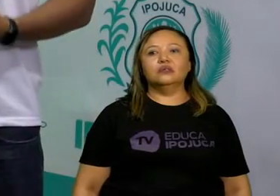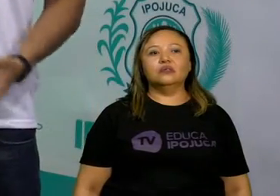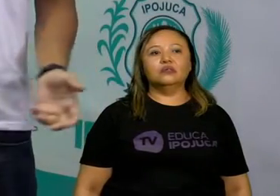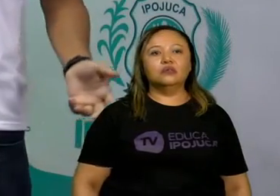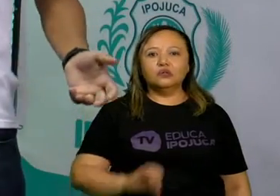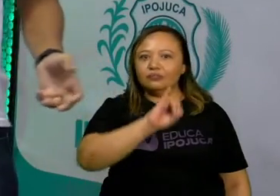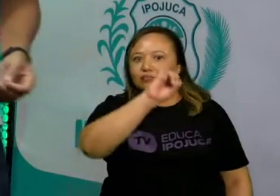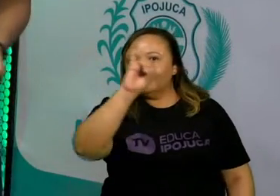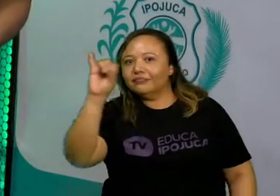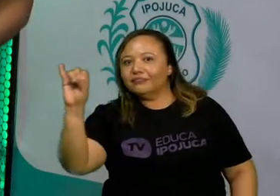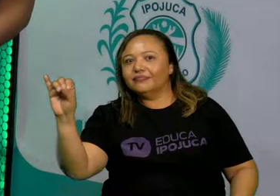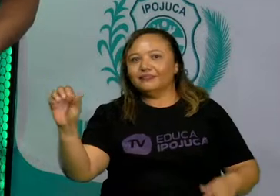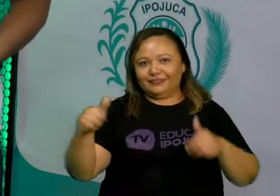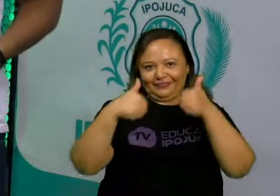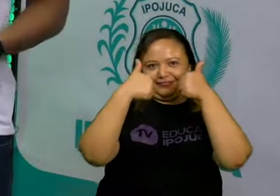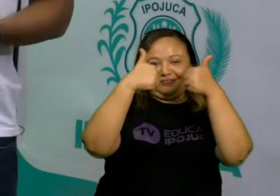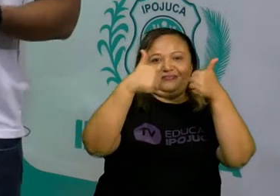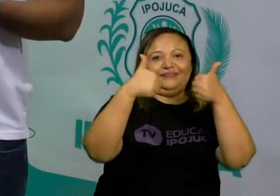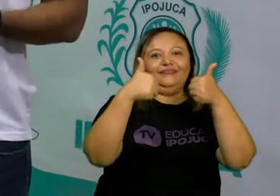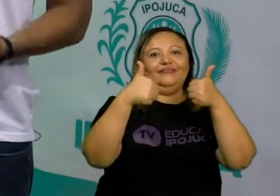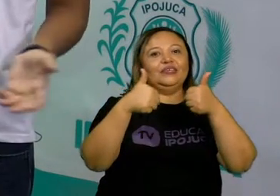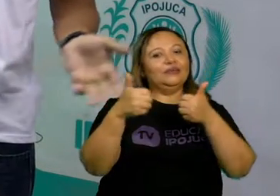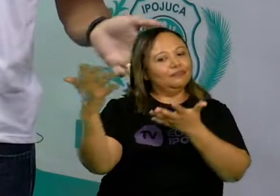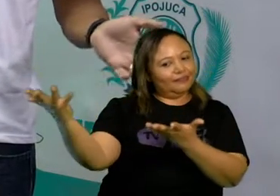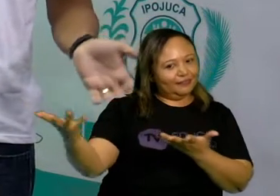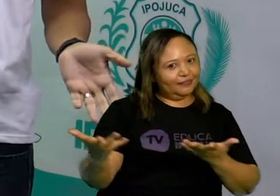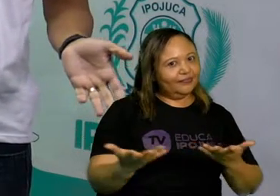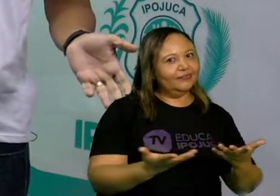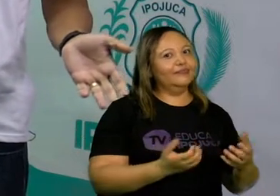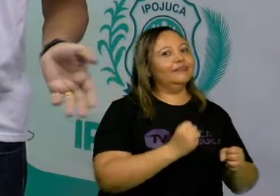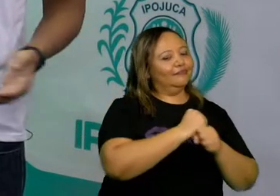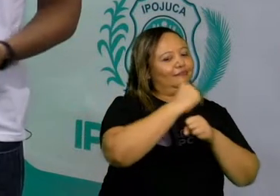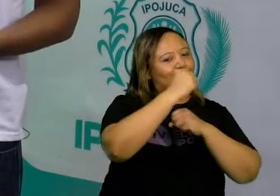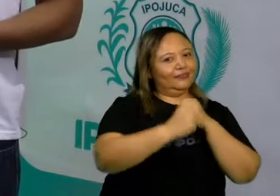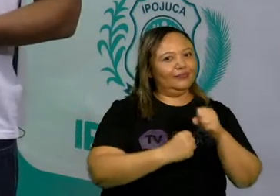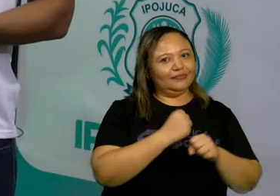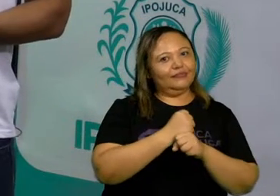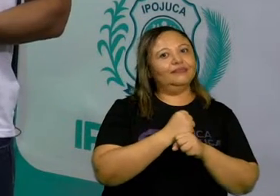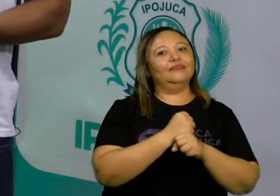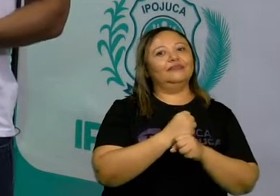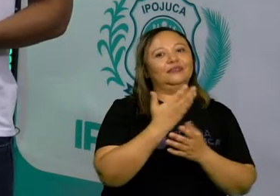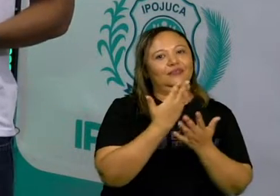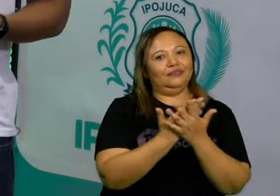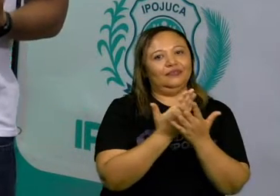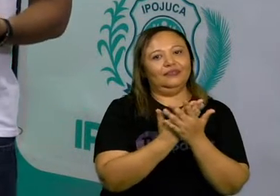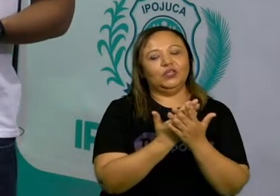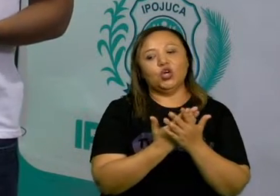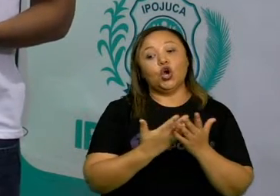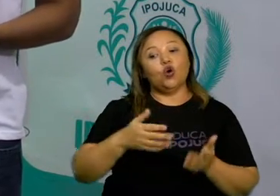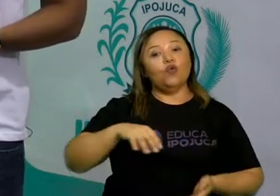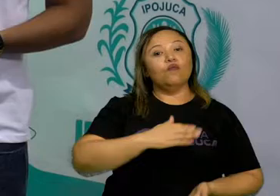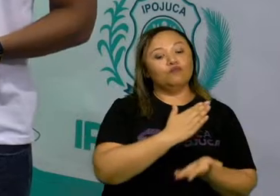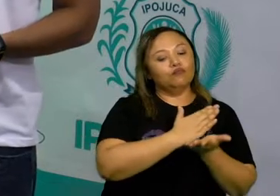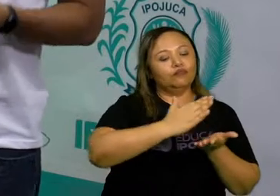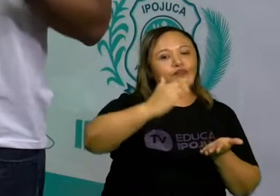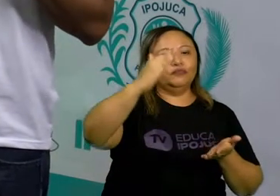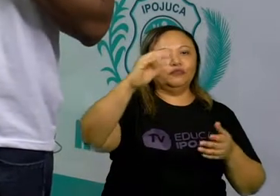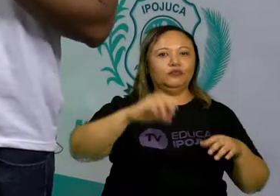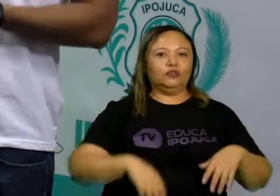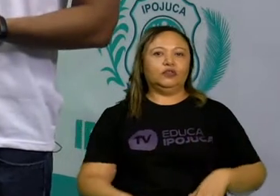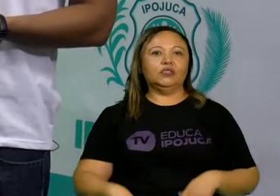Olá pessoal, tudo bom com vocês? Bem-vindos a mais um Ano Letivo. Nós vamos iniciar falando